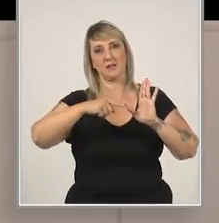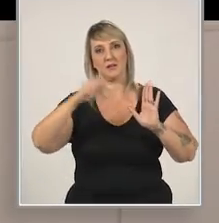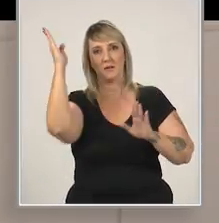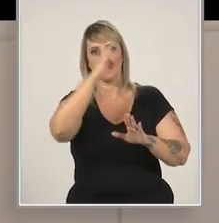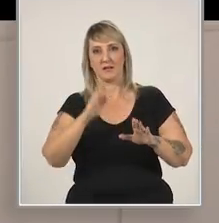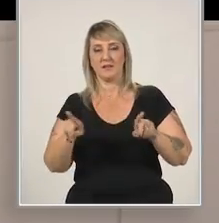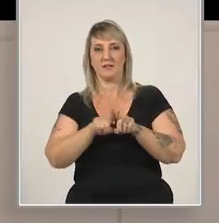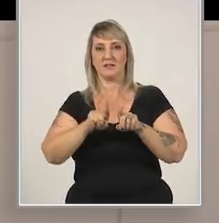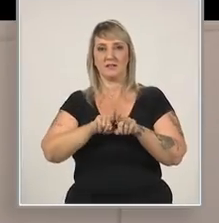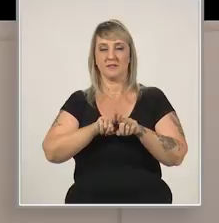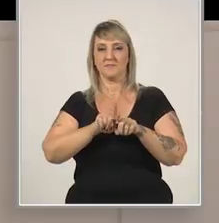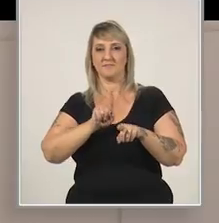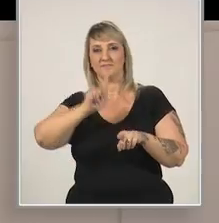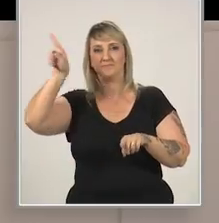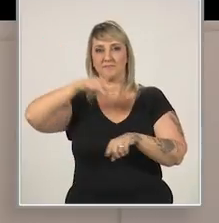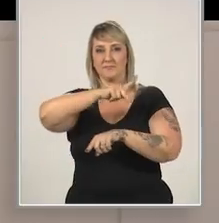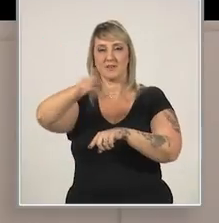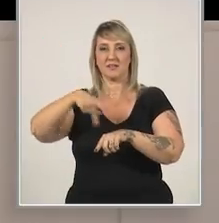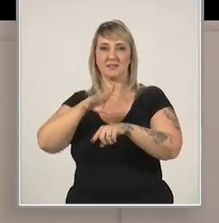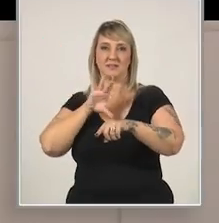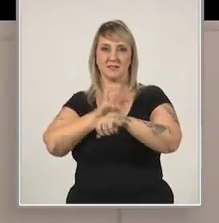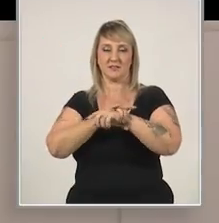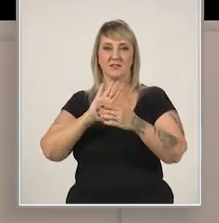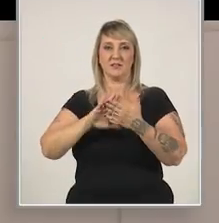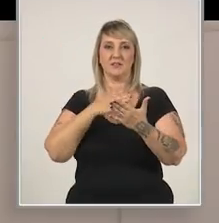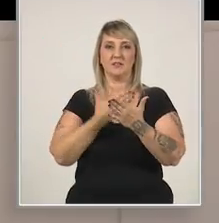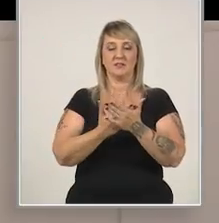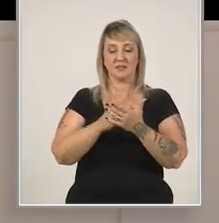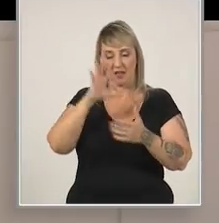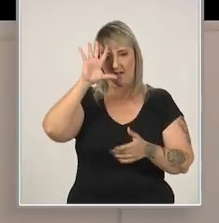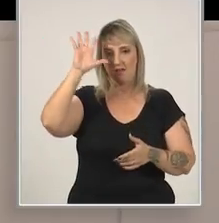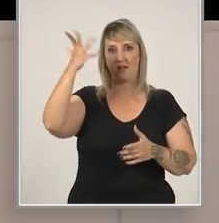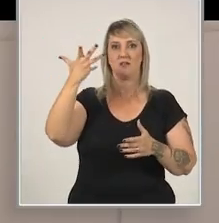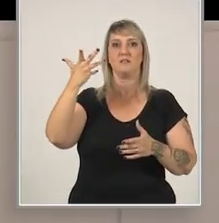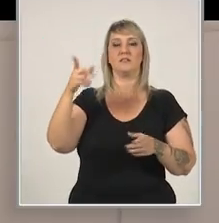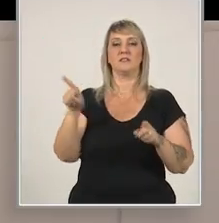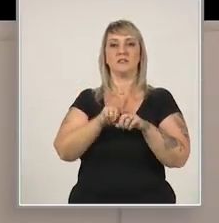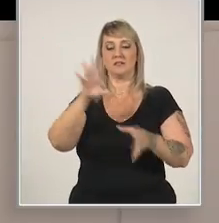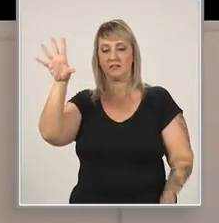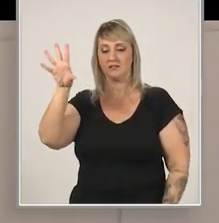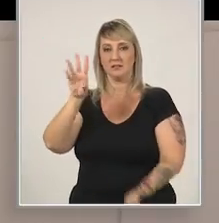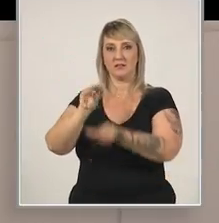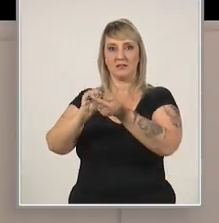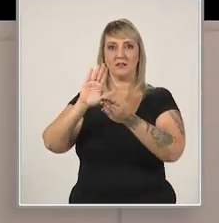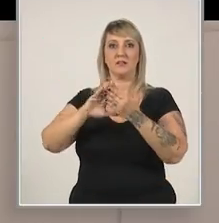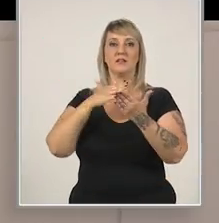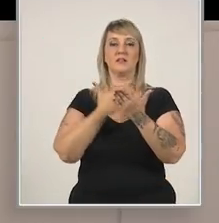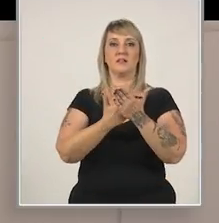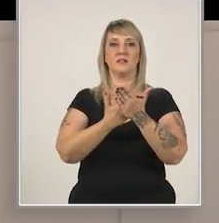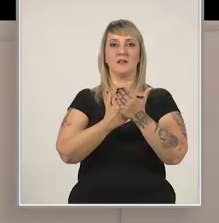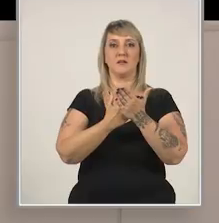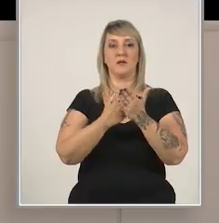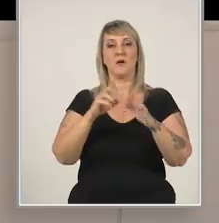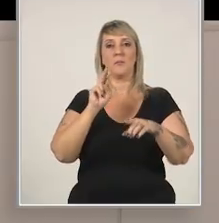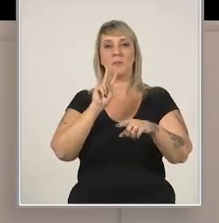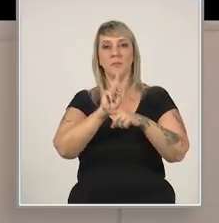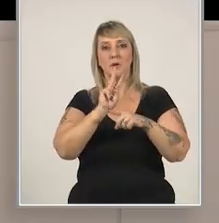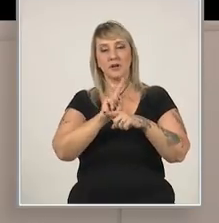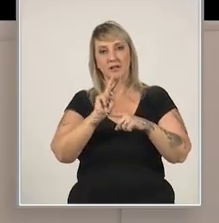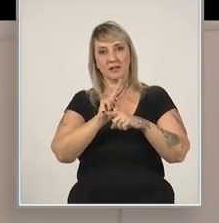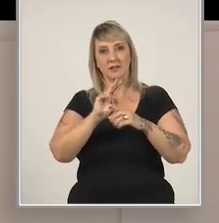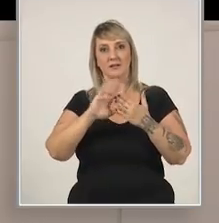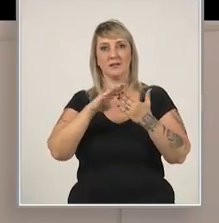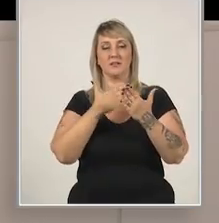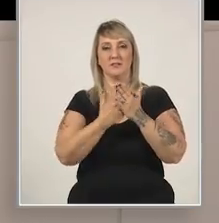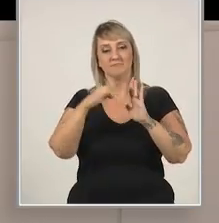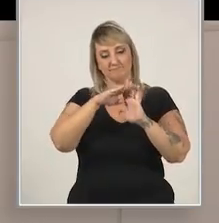nacionais e internais de saúde e segurança na escola, para subsidiar a tomada de decisão. Além disso, gente inclui todas essas escolas no programa Escola Segura.